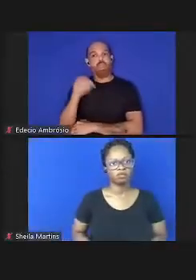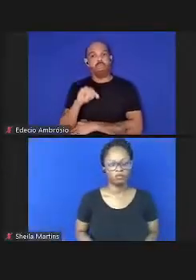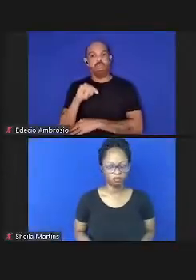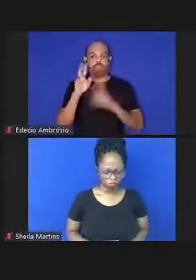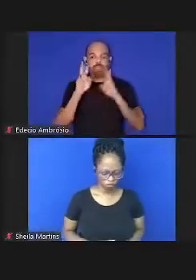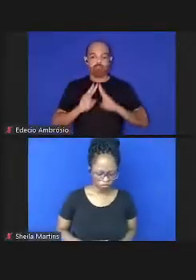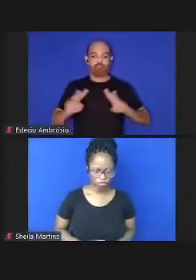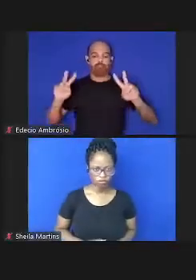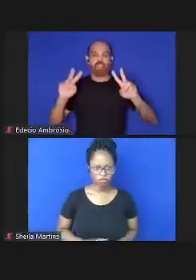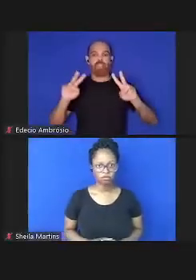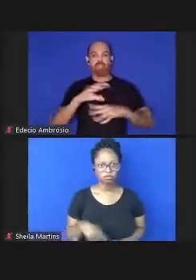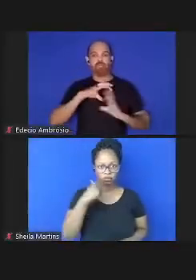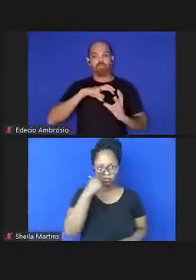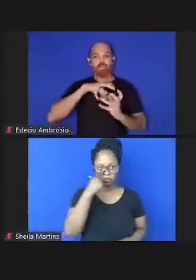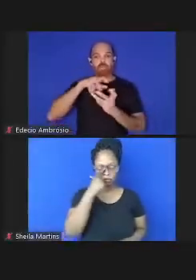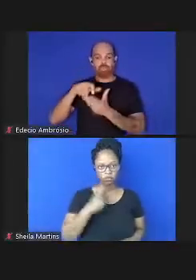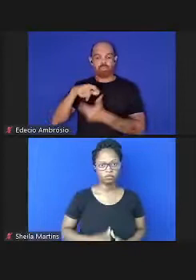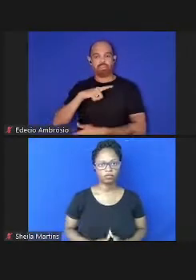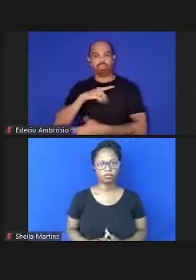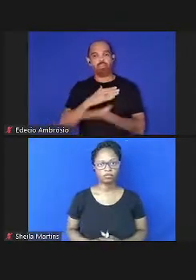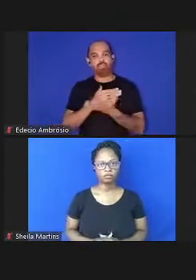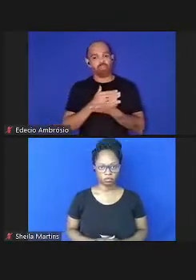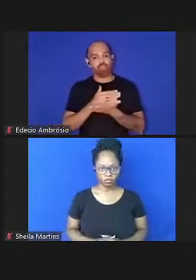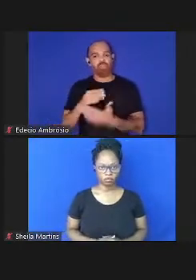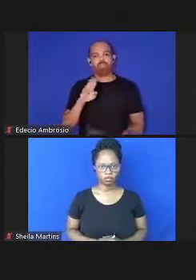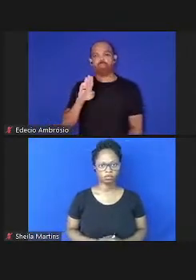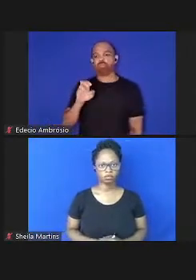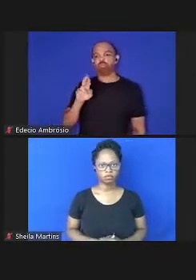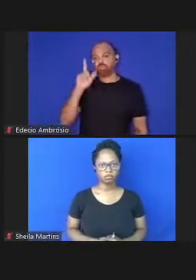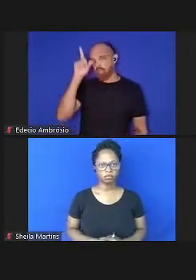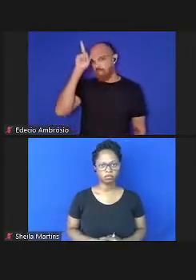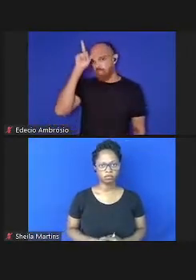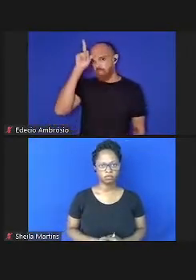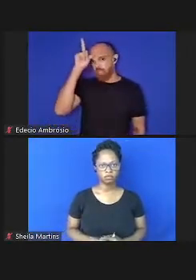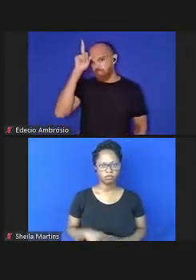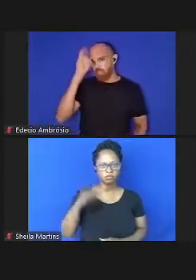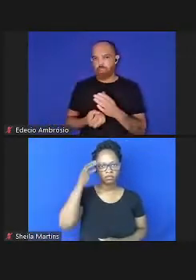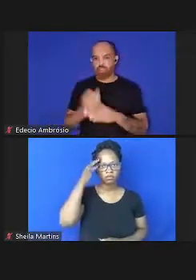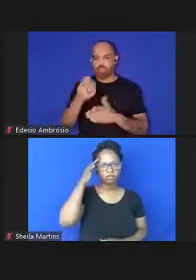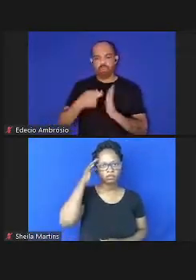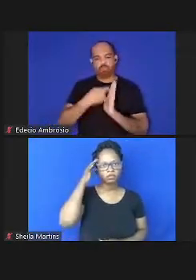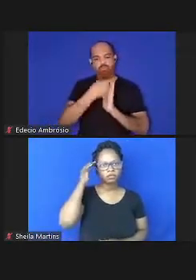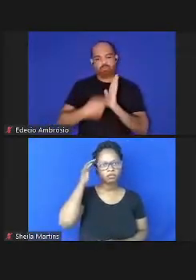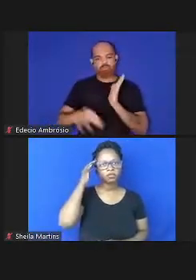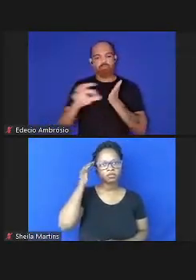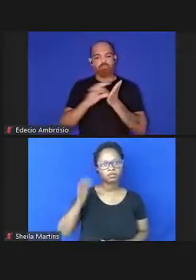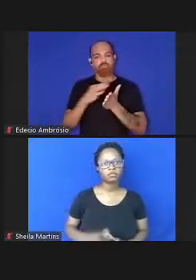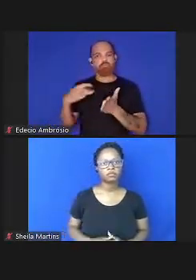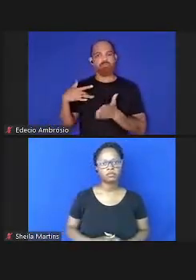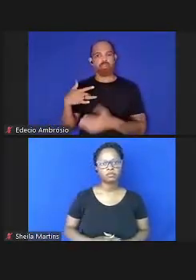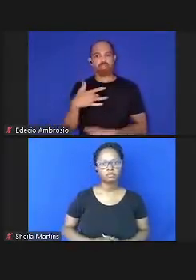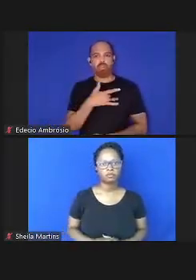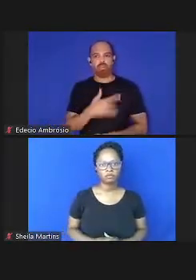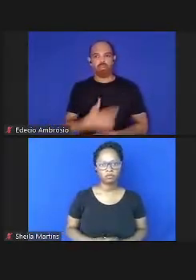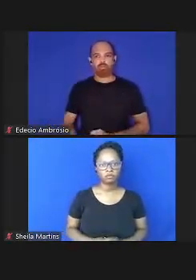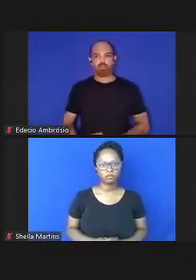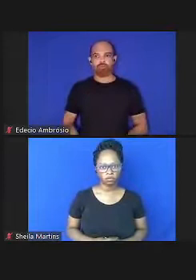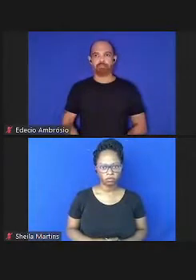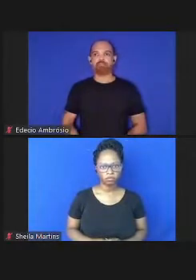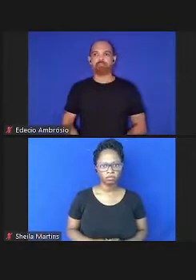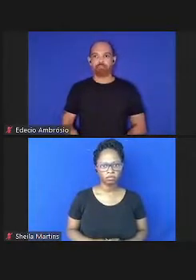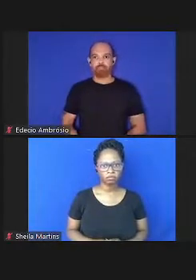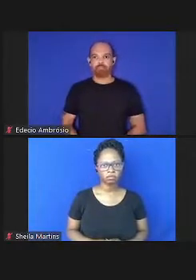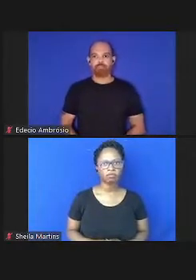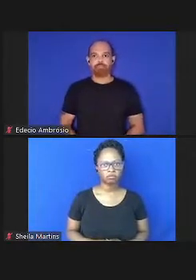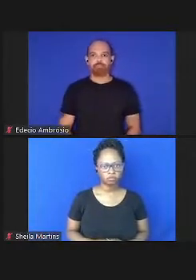transparece já nos princípios de Berlim mencionados anteriormente em relação com a saúde a adoção de uma visão